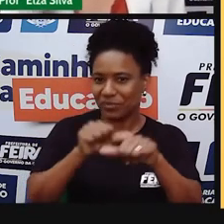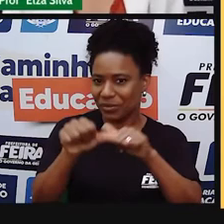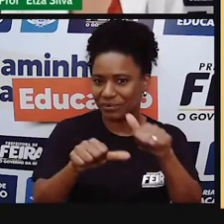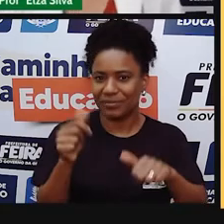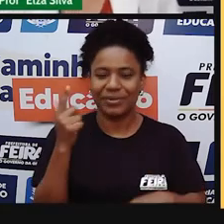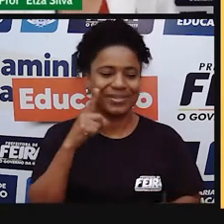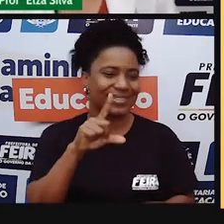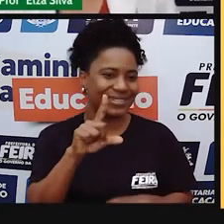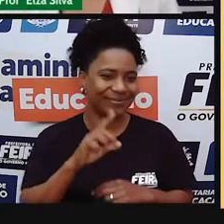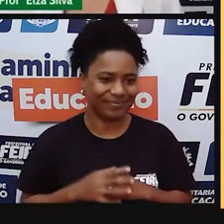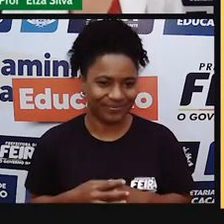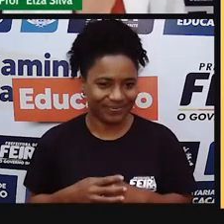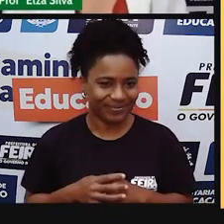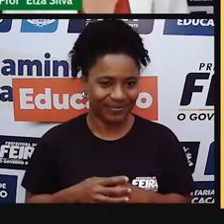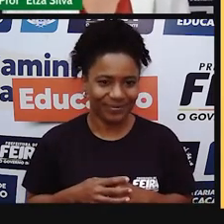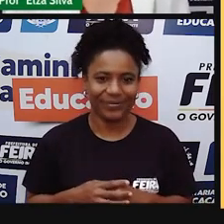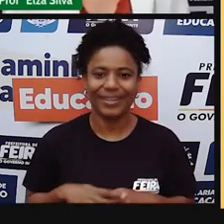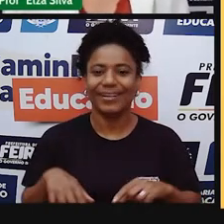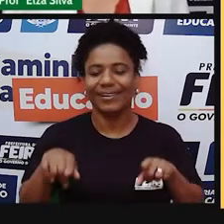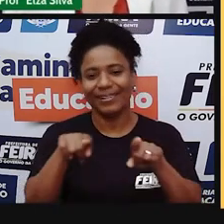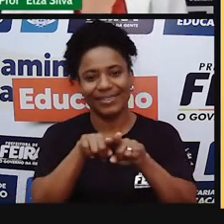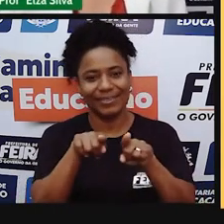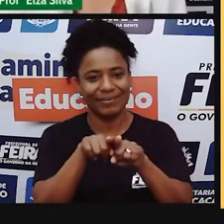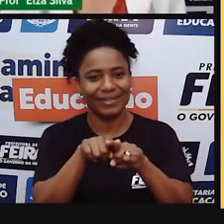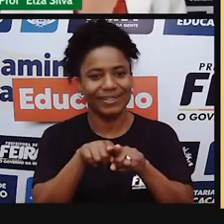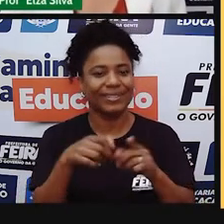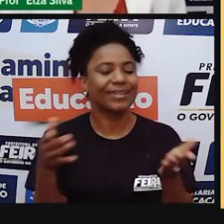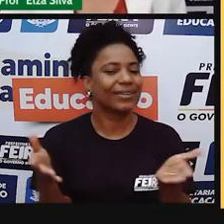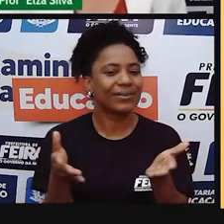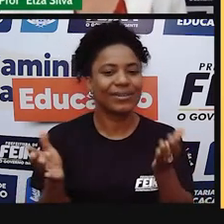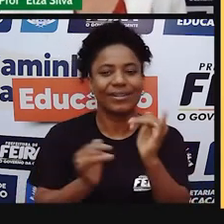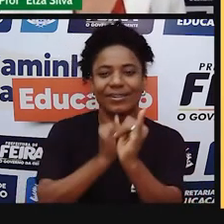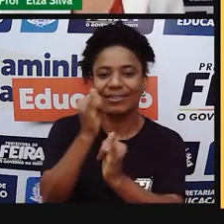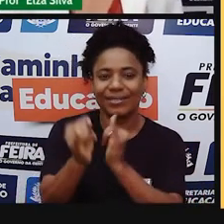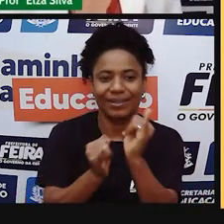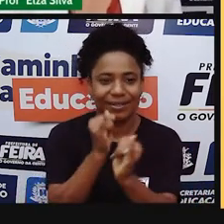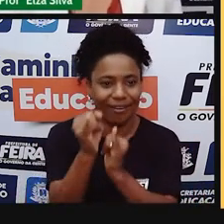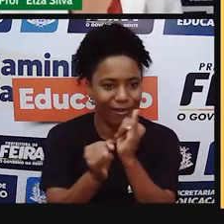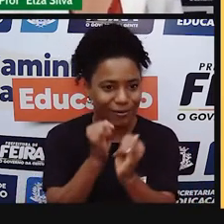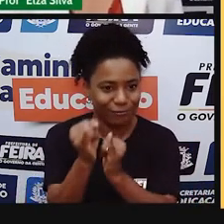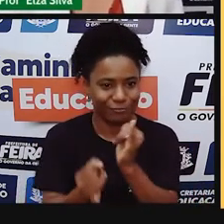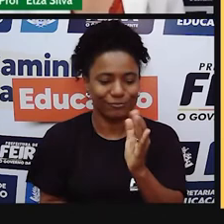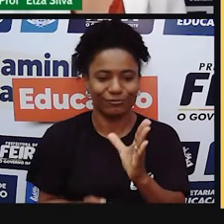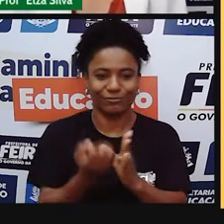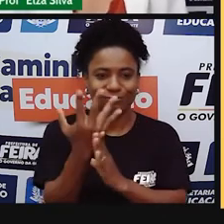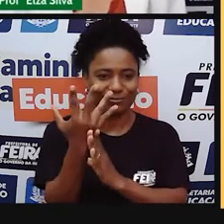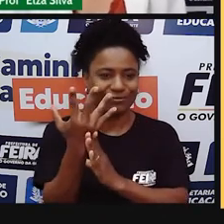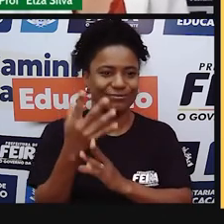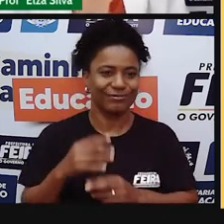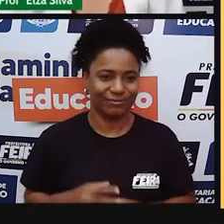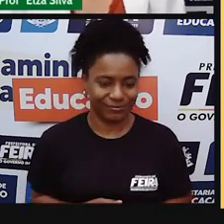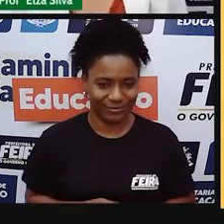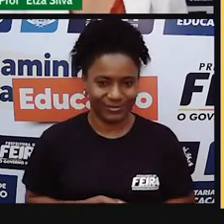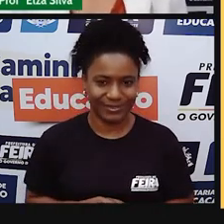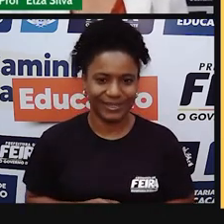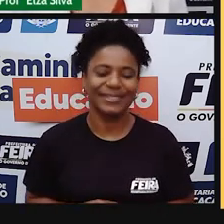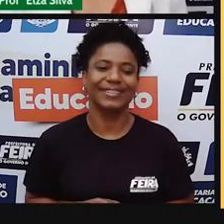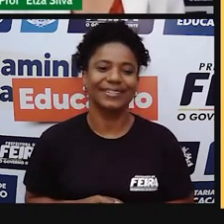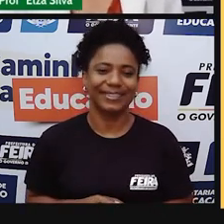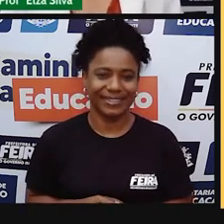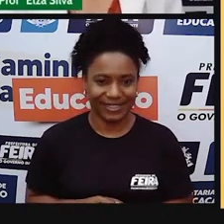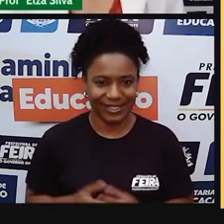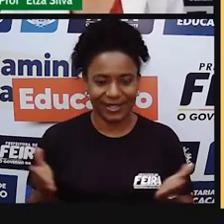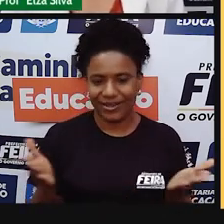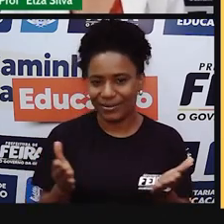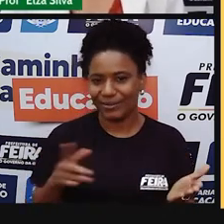E por fim, chegamos à era da internet. Da internet. Hoje, predominantemente,